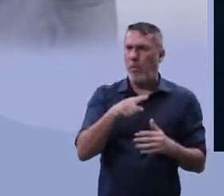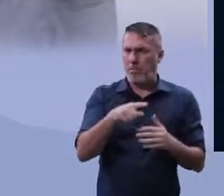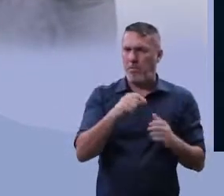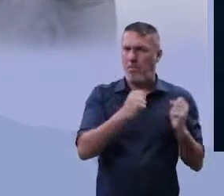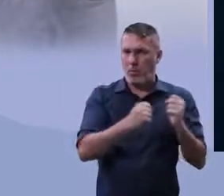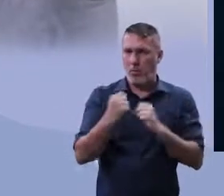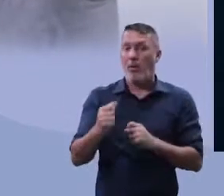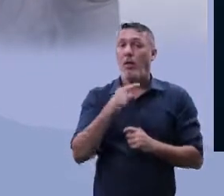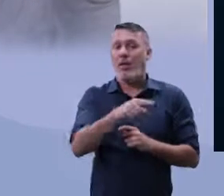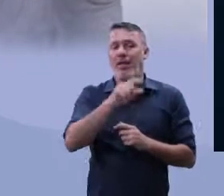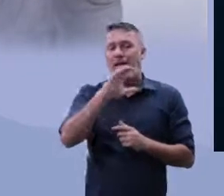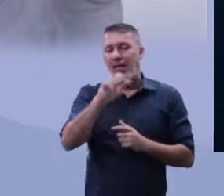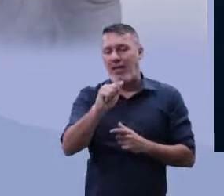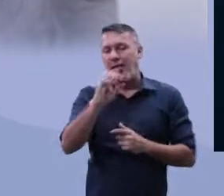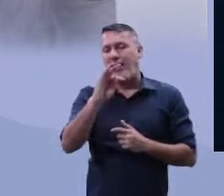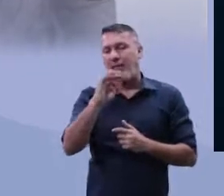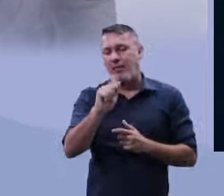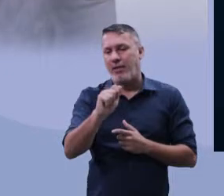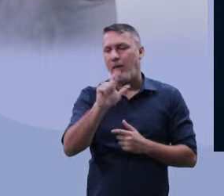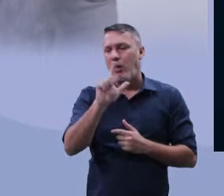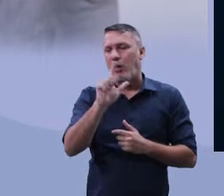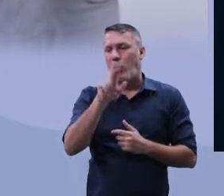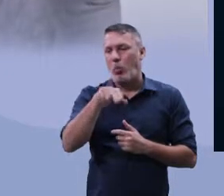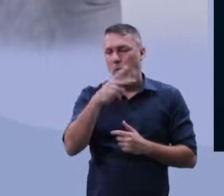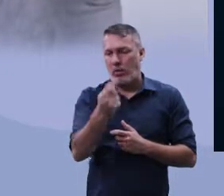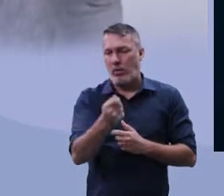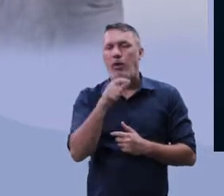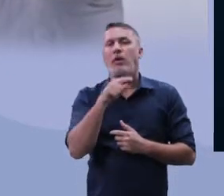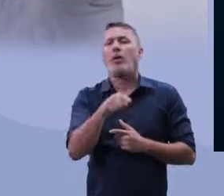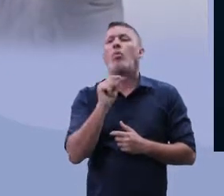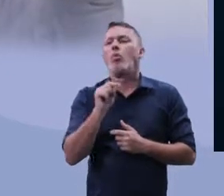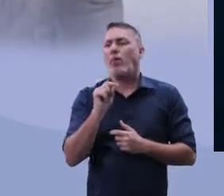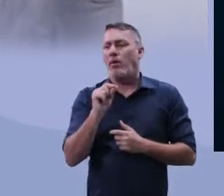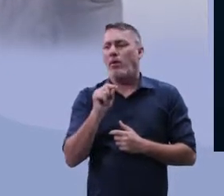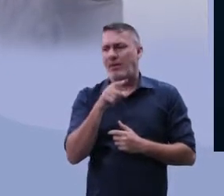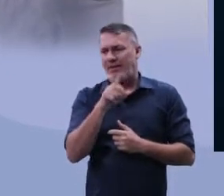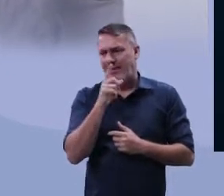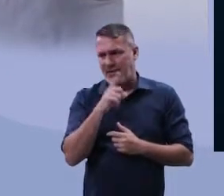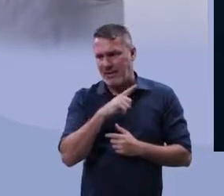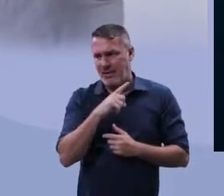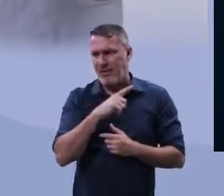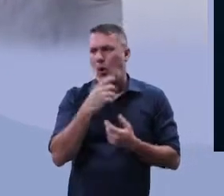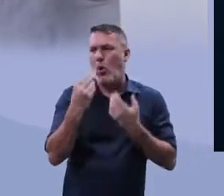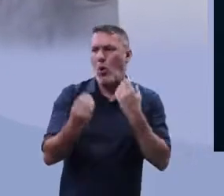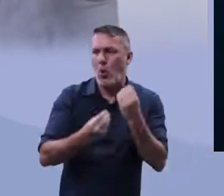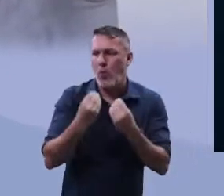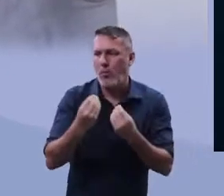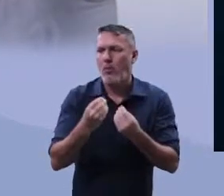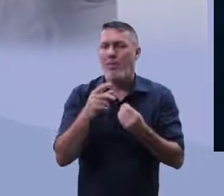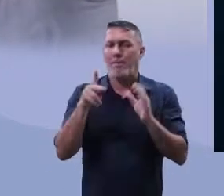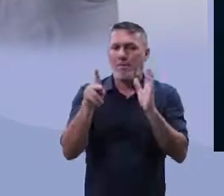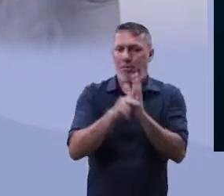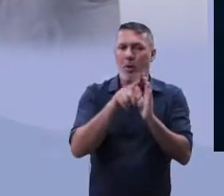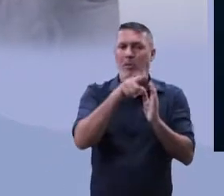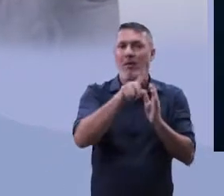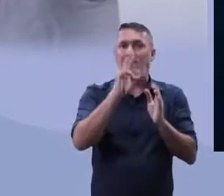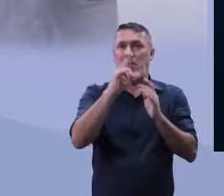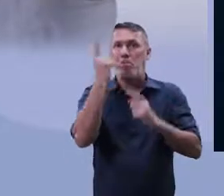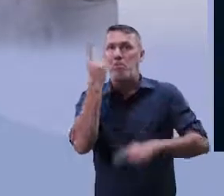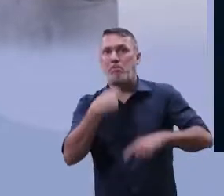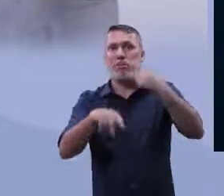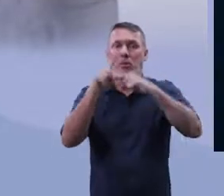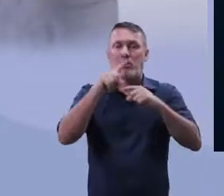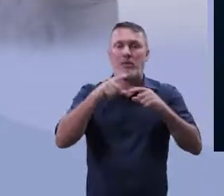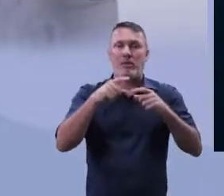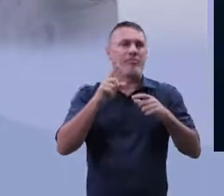entender, nós temos que lembrar que a Catalônia vai ser complicado haver aí a sua emancipação. Por